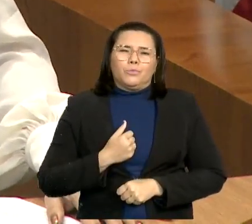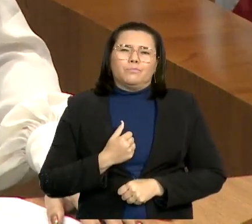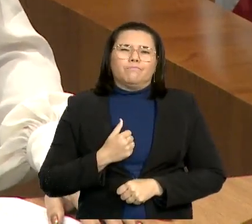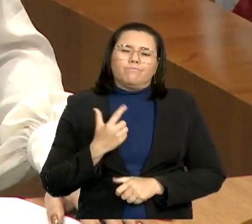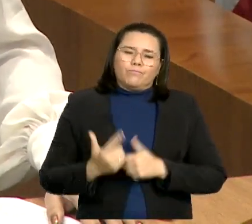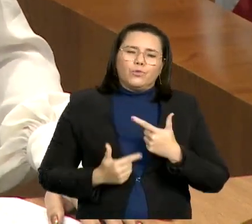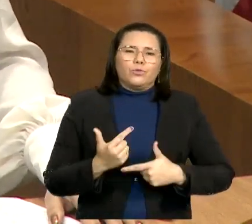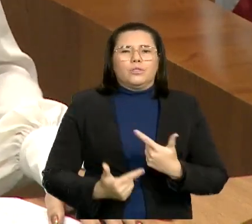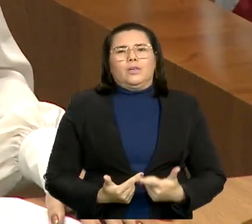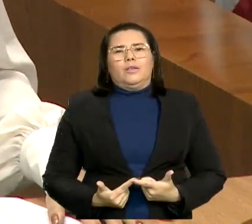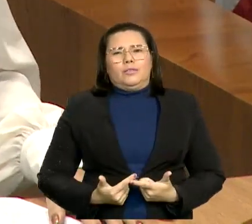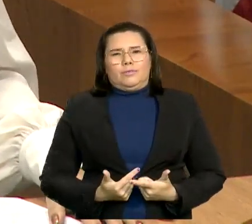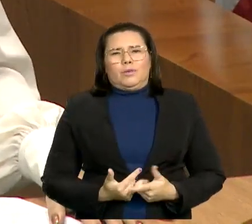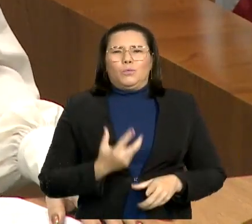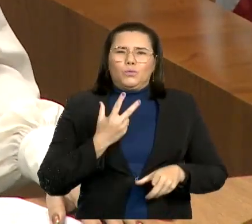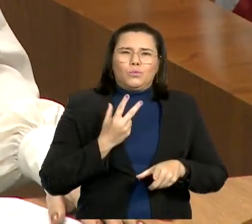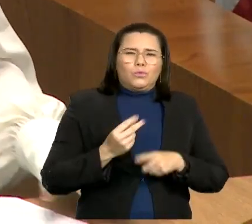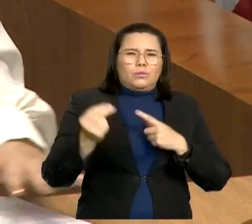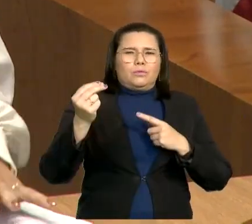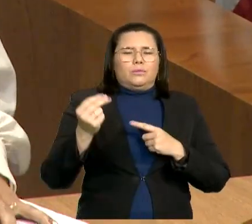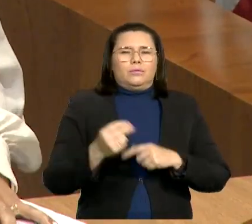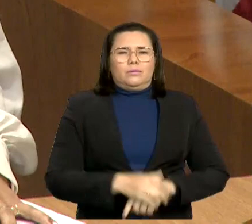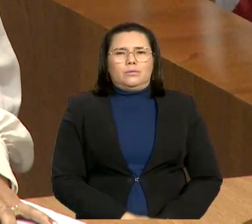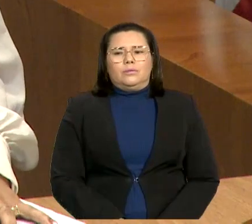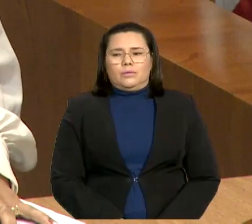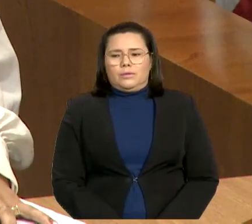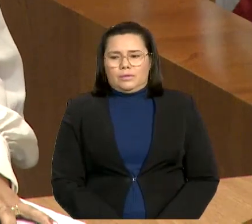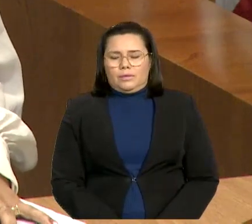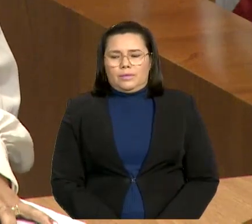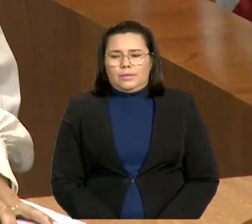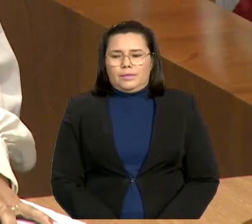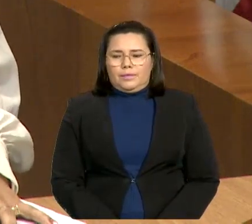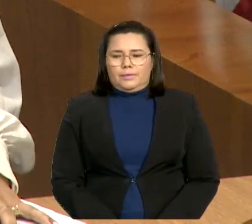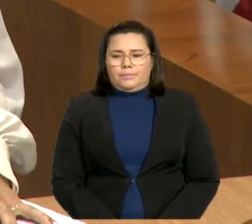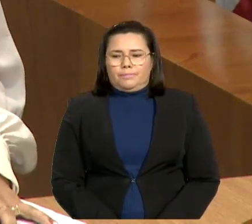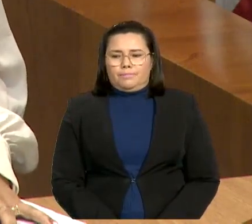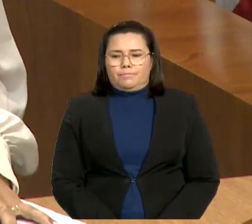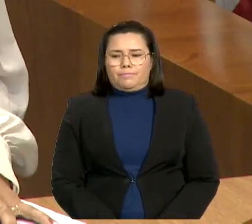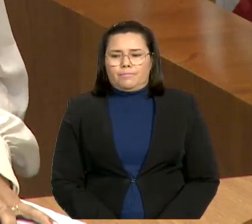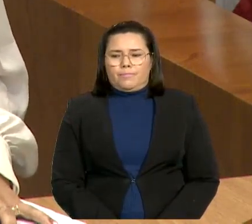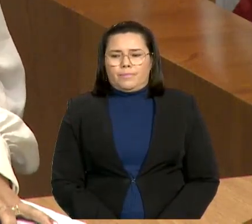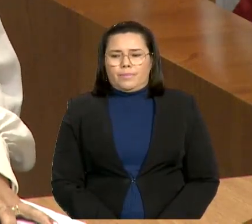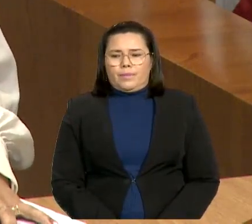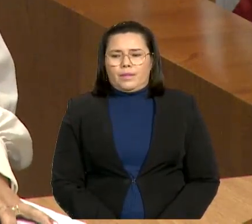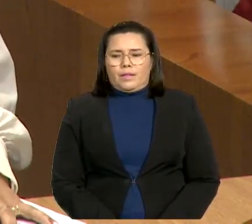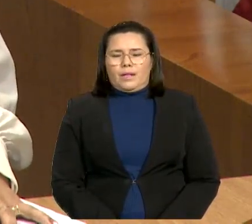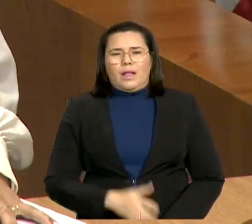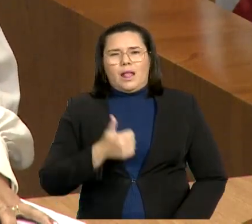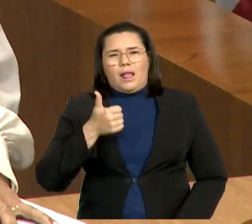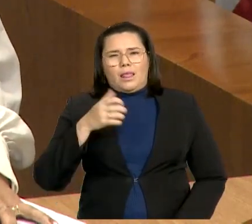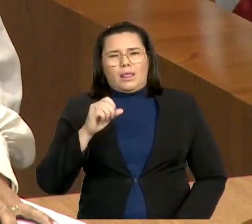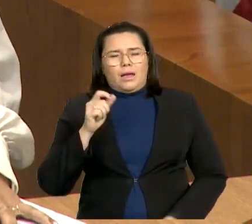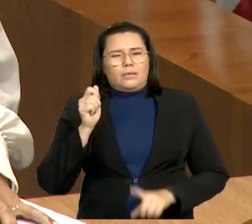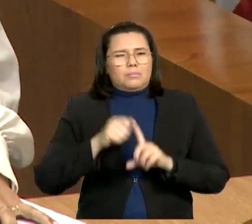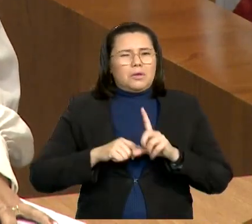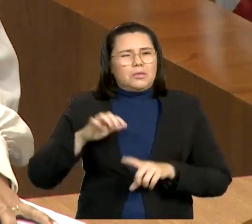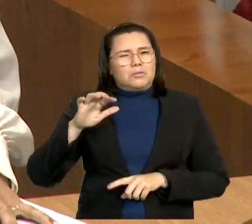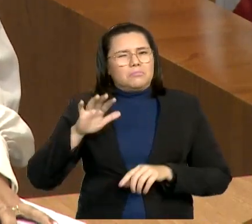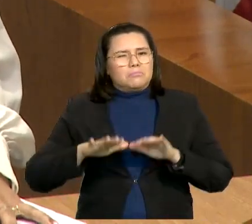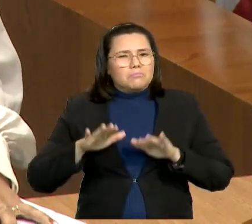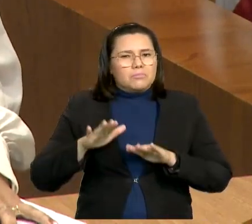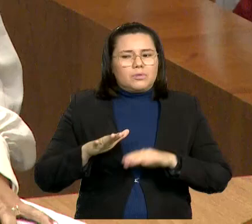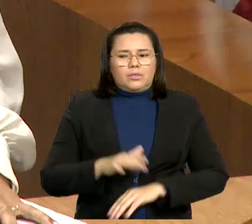E é incrível lembrar que há mais ou menos 10 meses entrávamos por aquela porta carregando